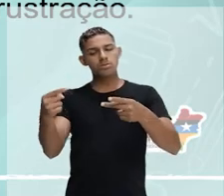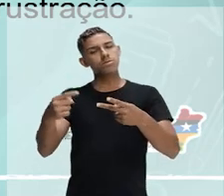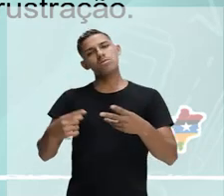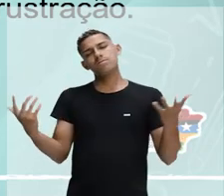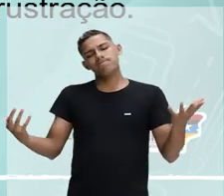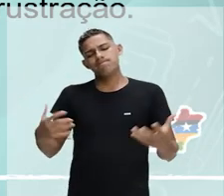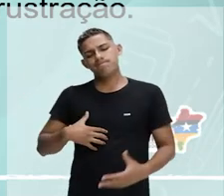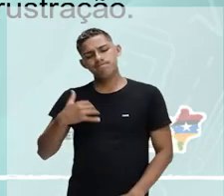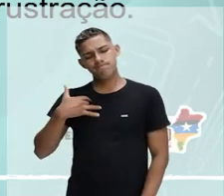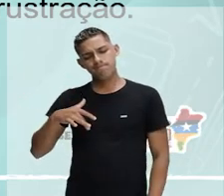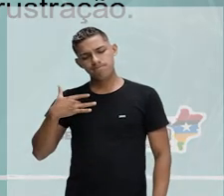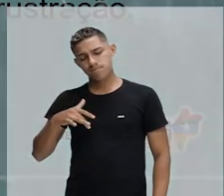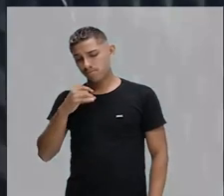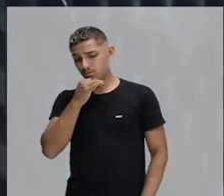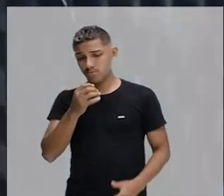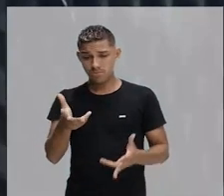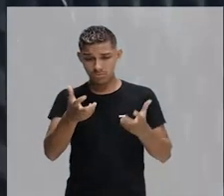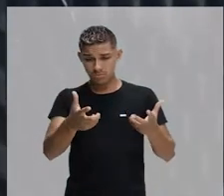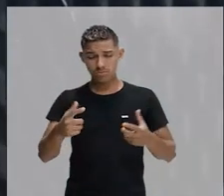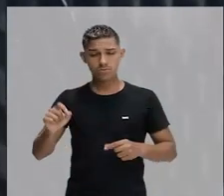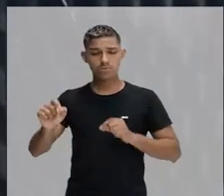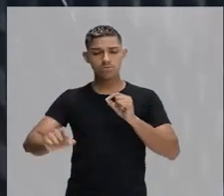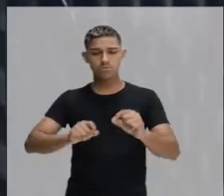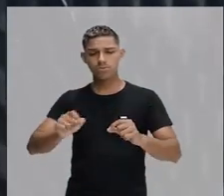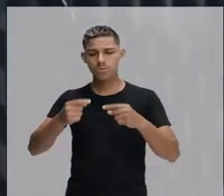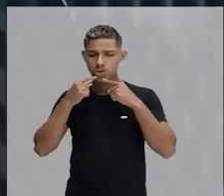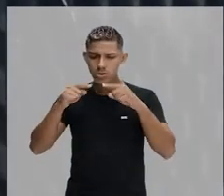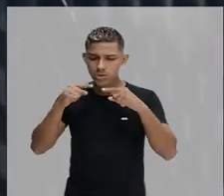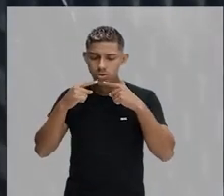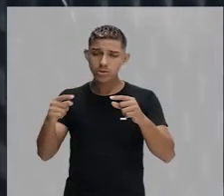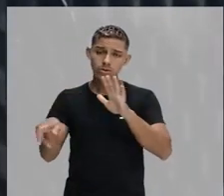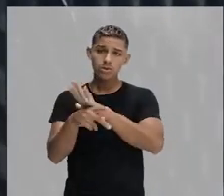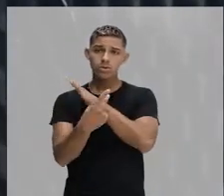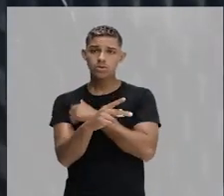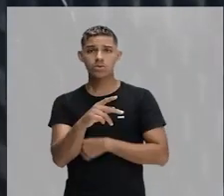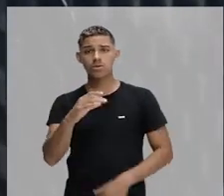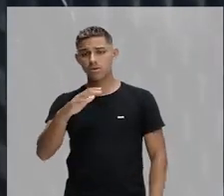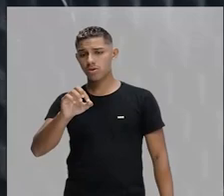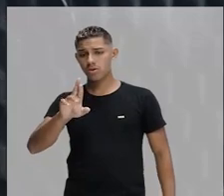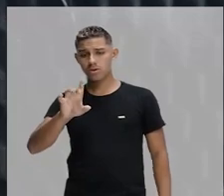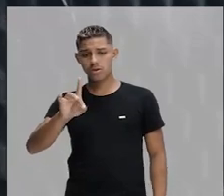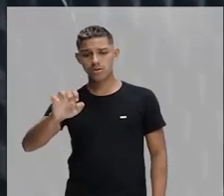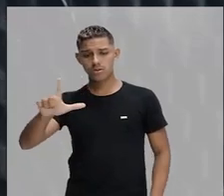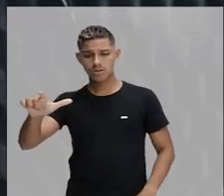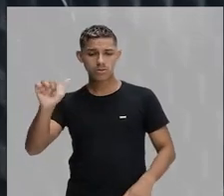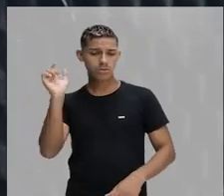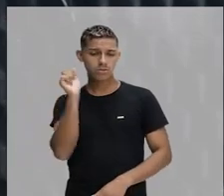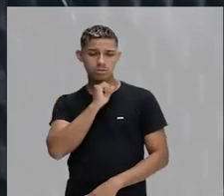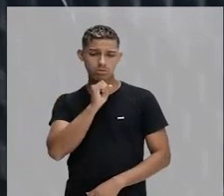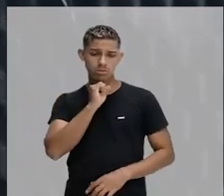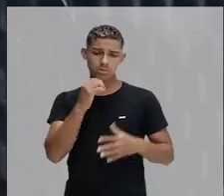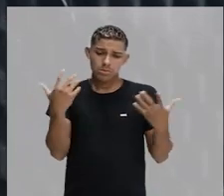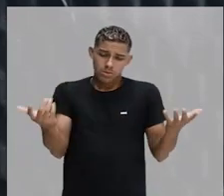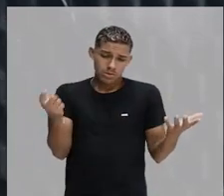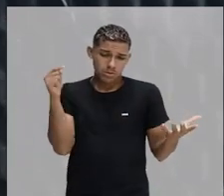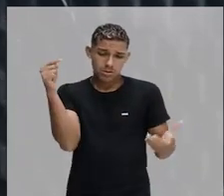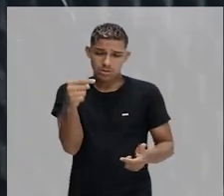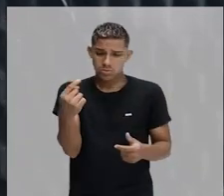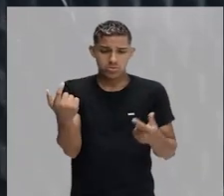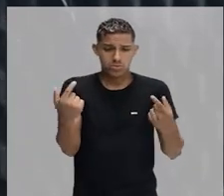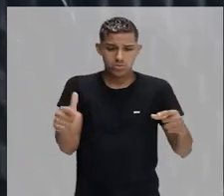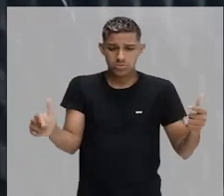Então, vocês conseguem perceber que ele faz uma crítica, que embora esse cordel seja bem antigo, mas não deixa de ser uma crítica atual.